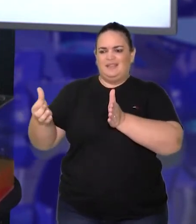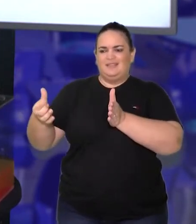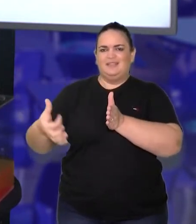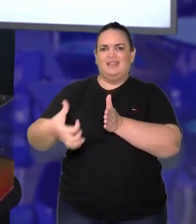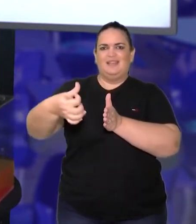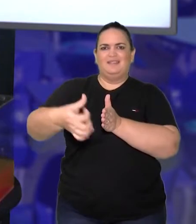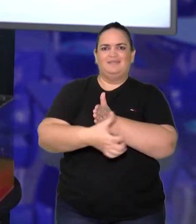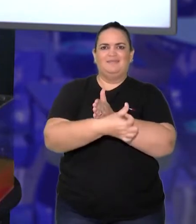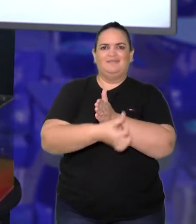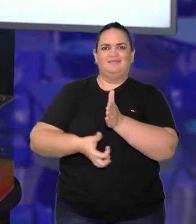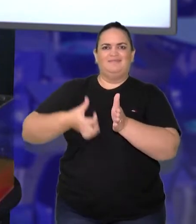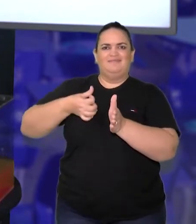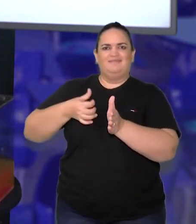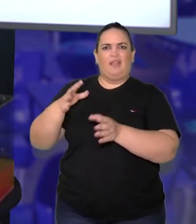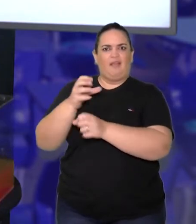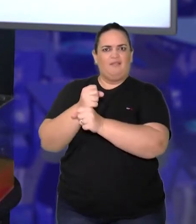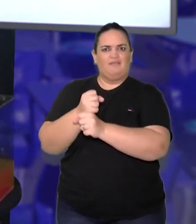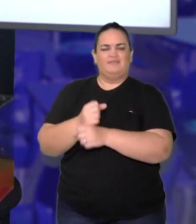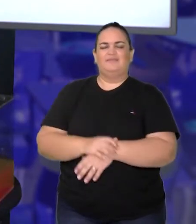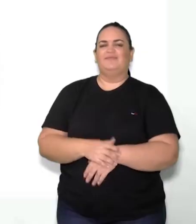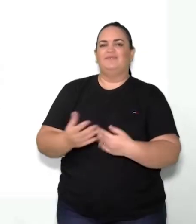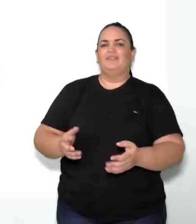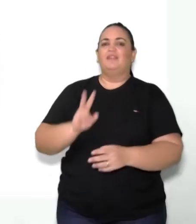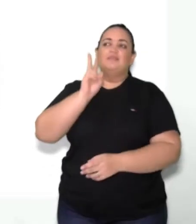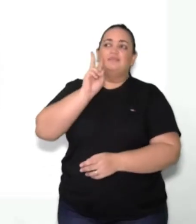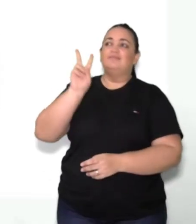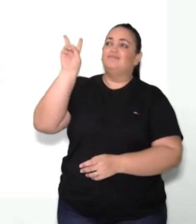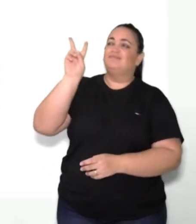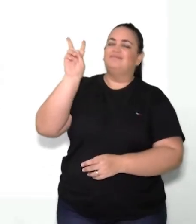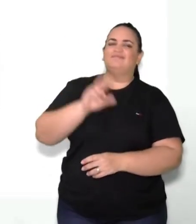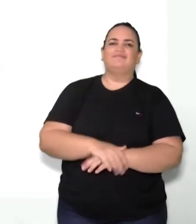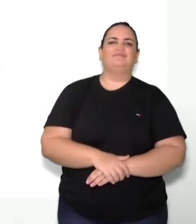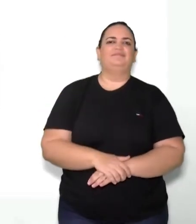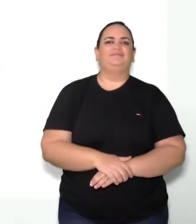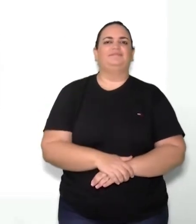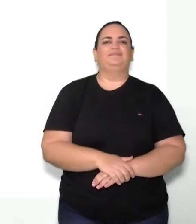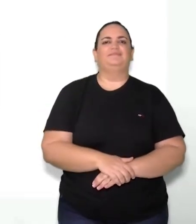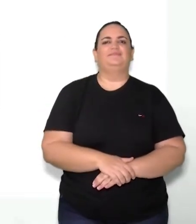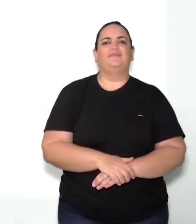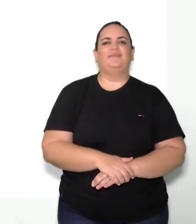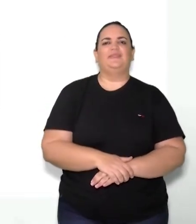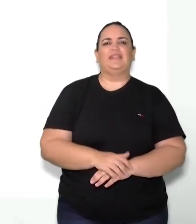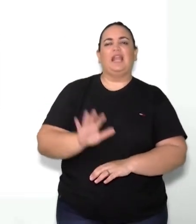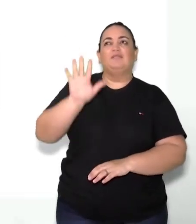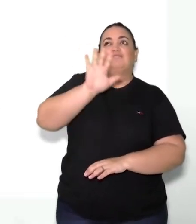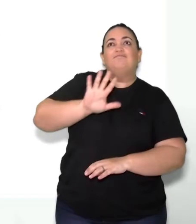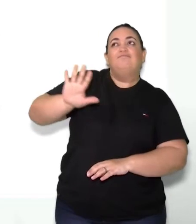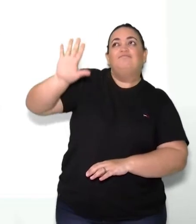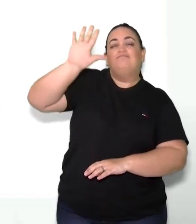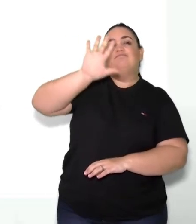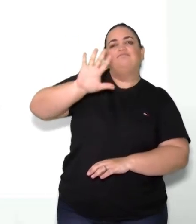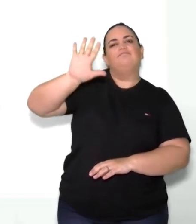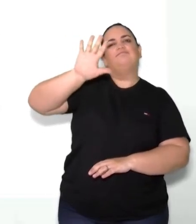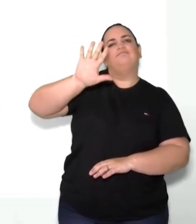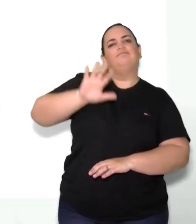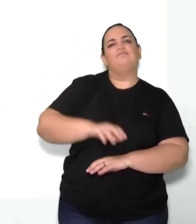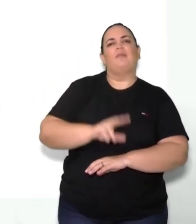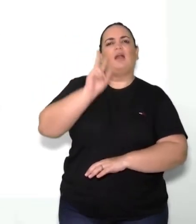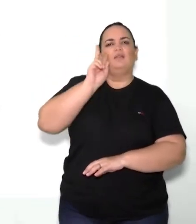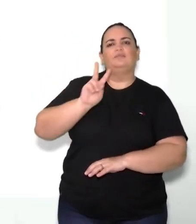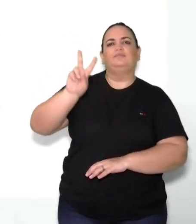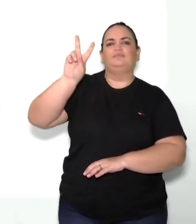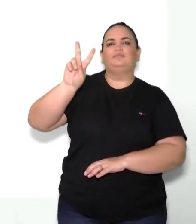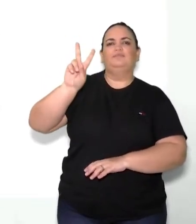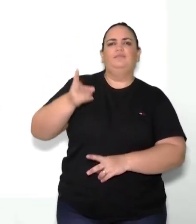Através dessa imagem aqui, eu queria sugerir para vocês, para a gente trabalhar um pouquinho a visão geométrica, tá? Para ter uma